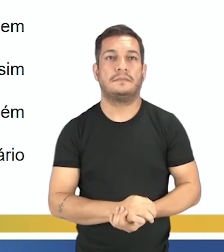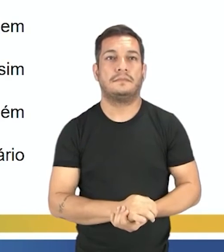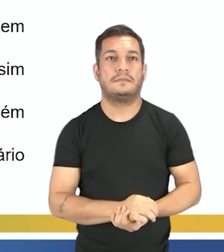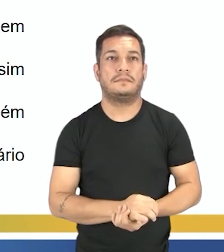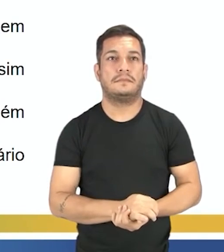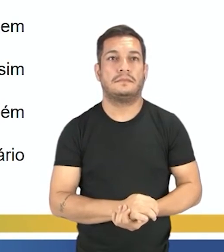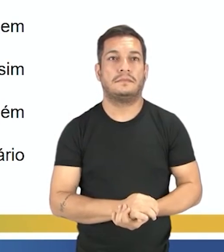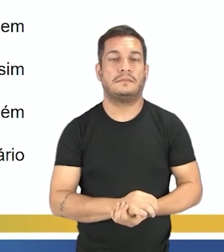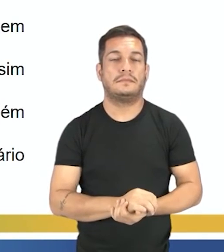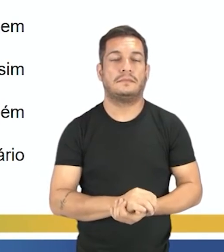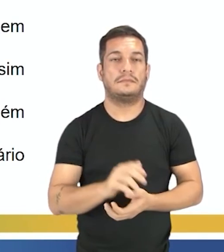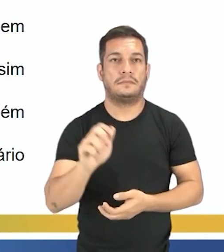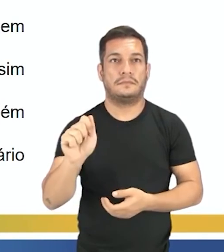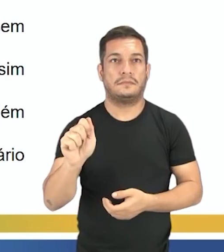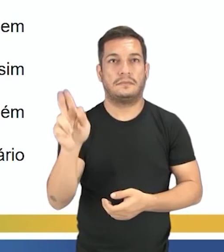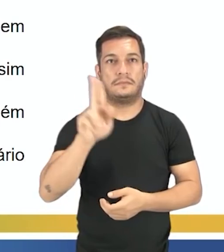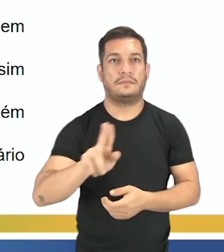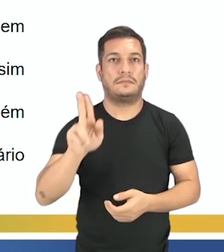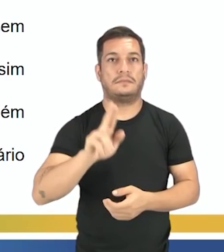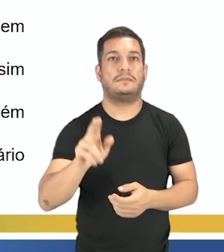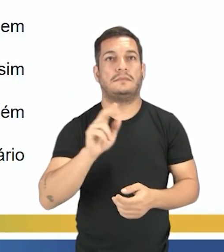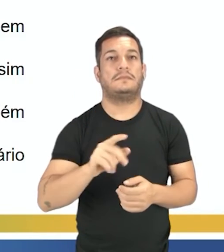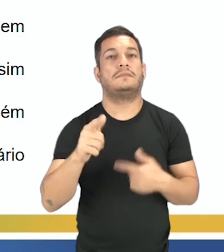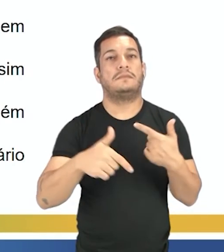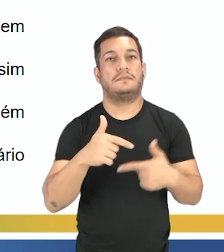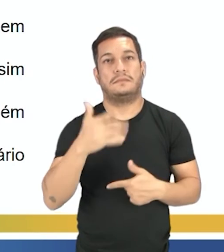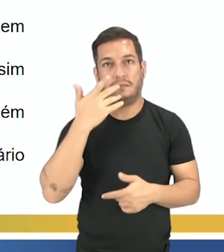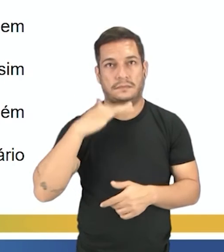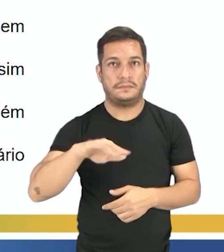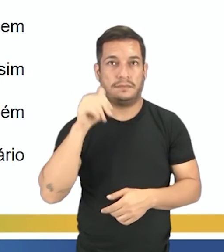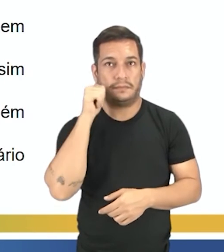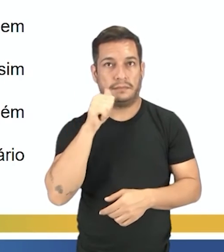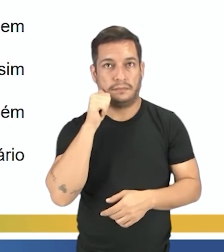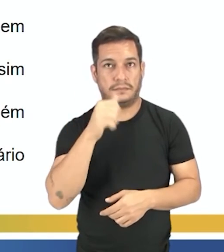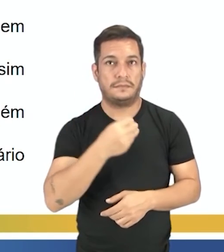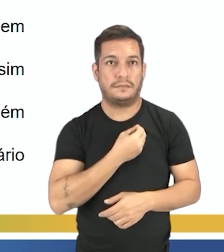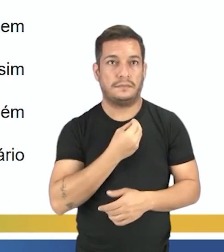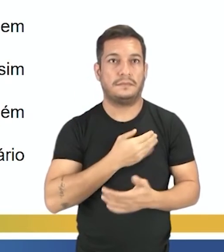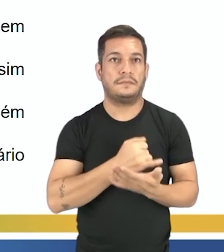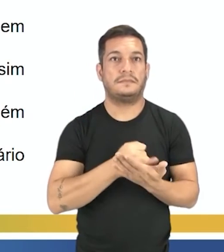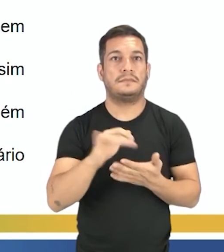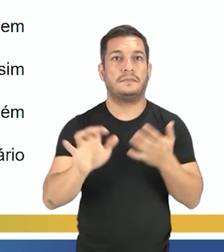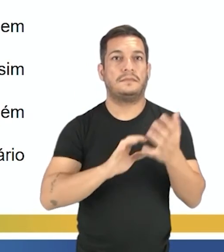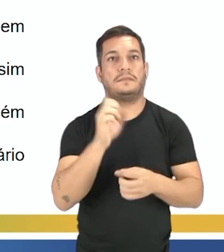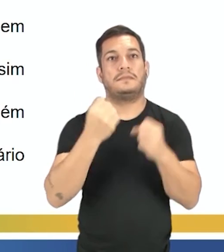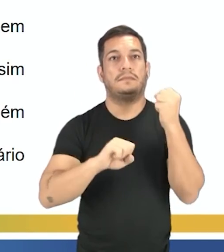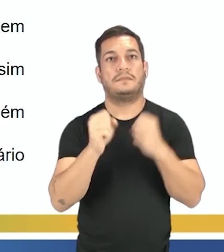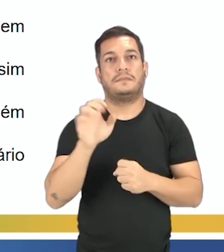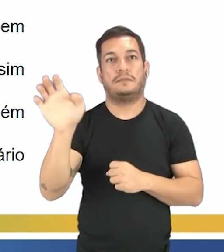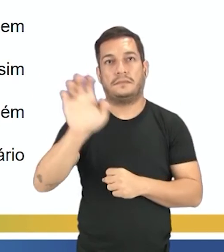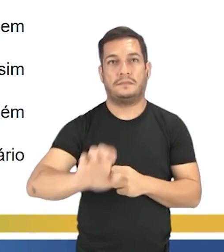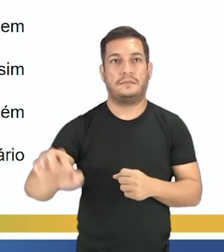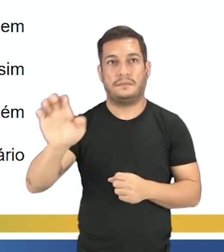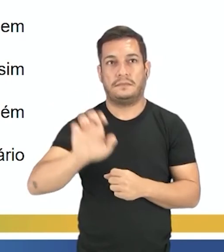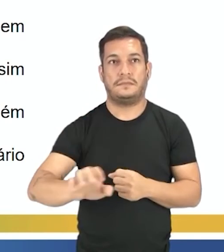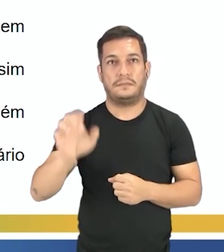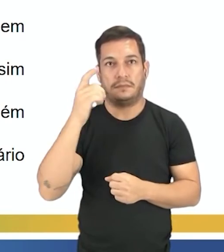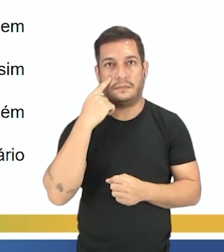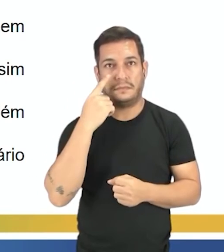Primeira alternativa, a utilização da mão de obra infantil e feminina presente no início da Revolução Industrial na Europa